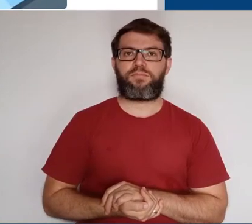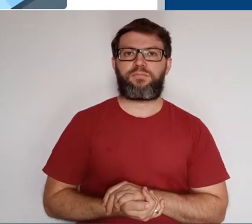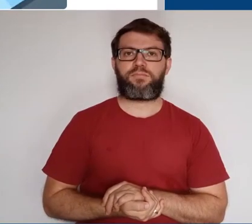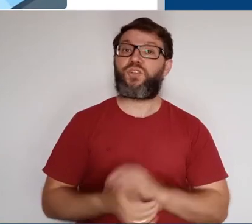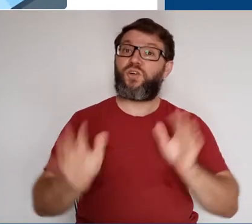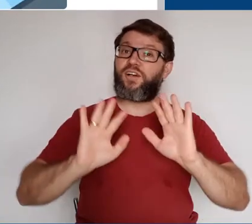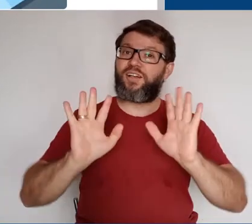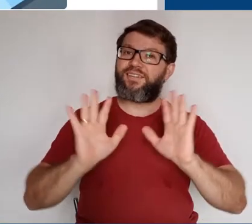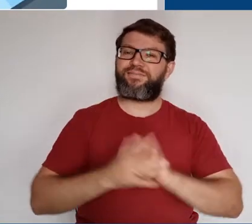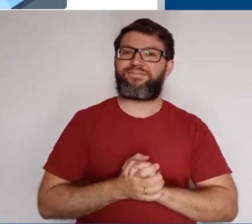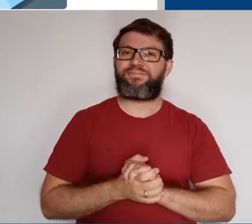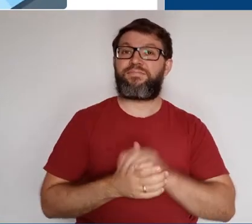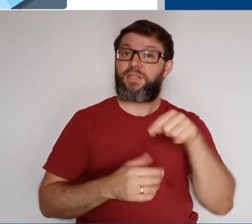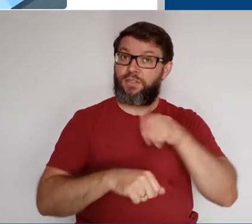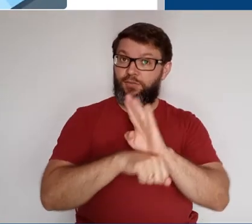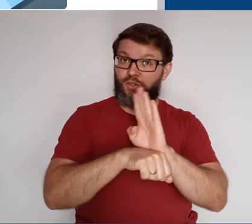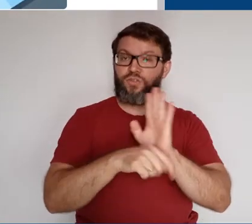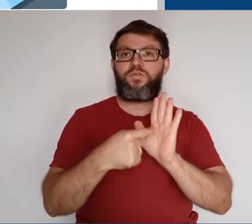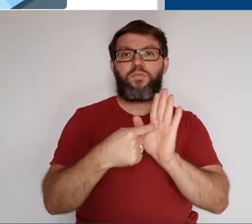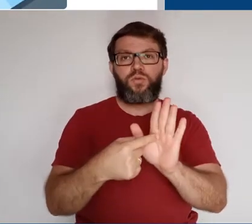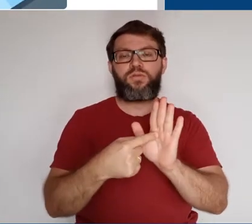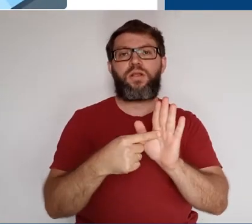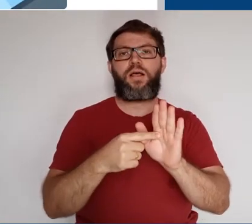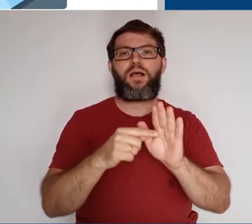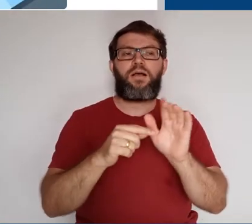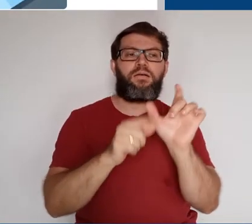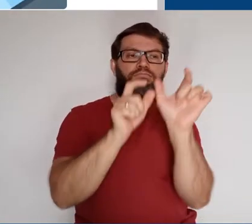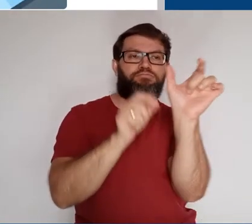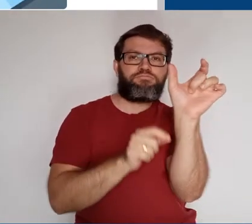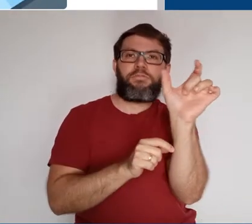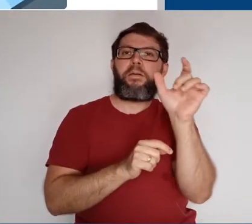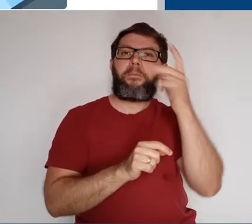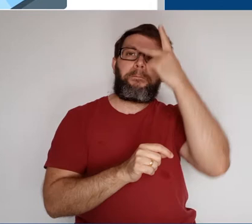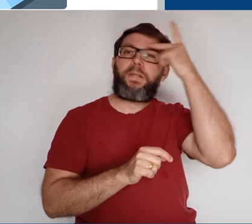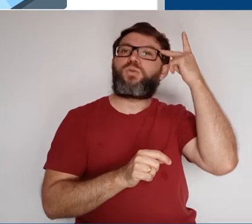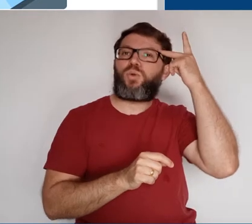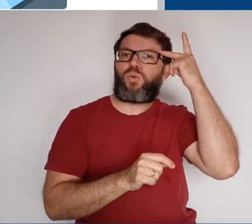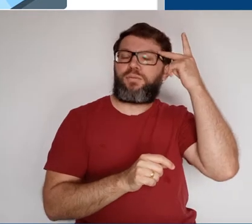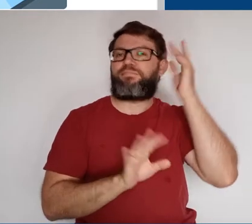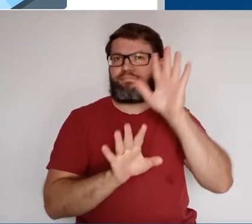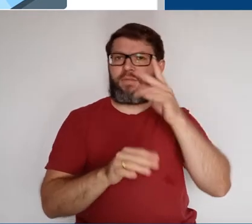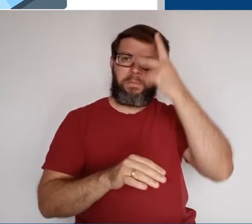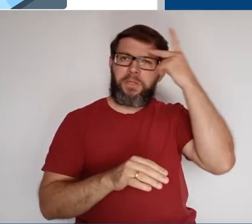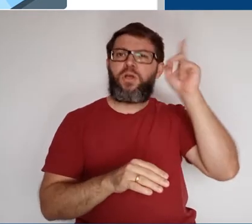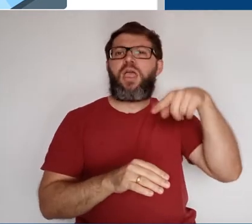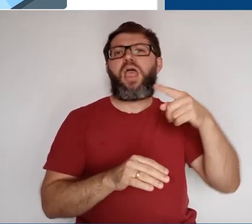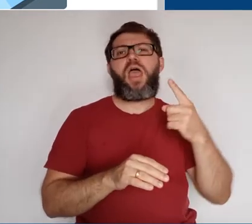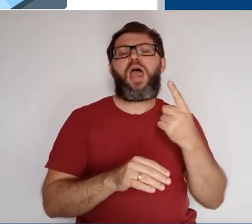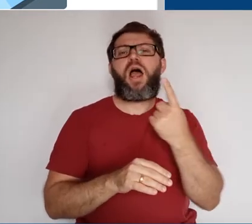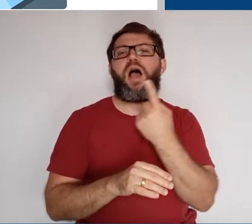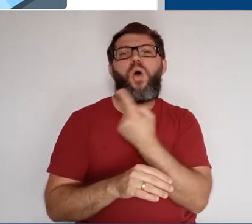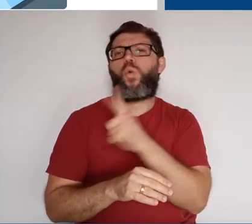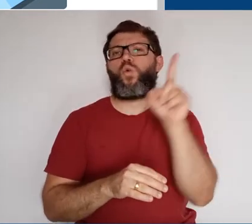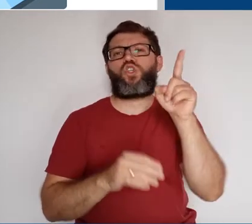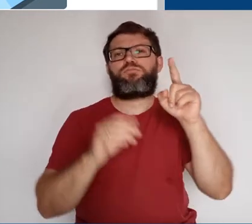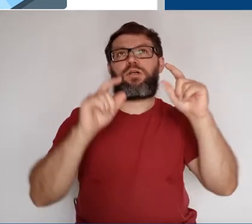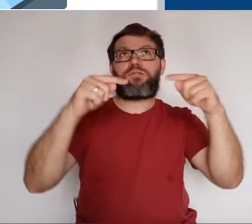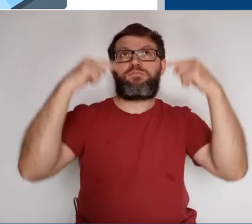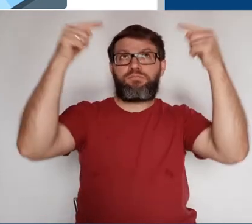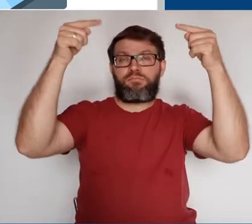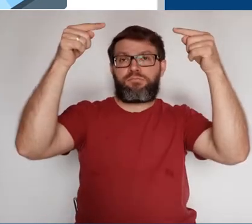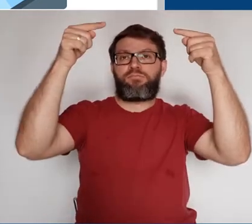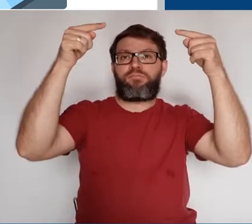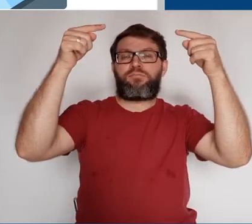Olá, nesse vídeo mostrarei a aba Pessoas. A aba Pessoas é a última que aparece no menu superior.